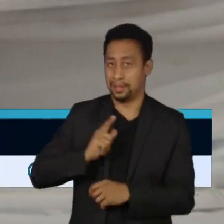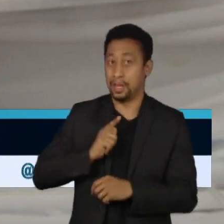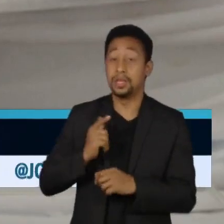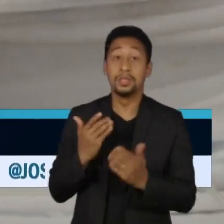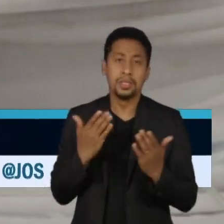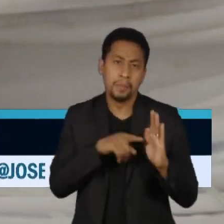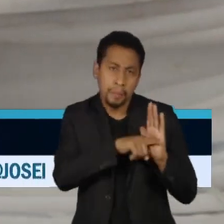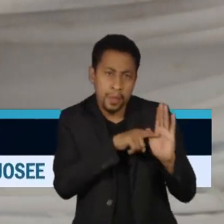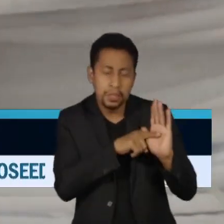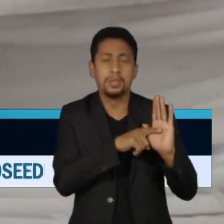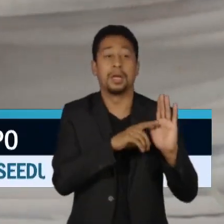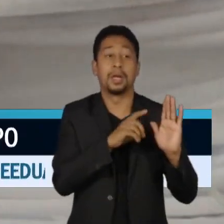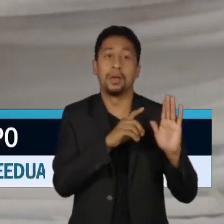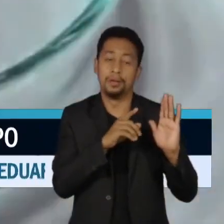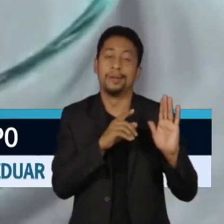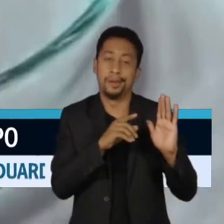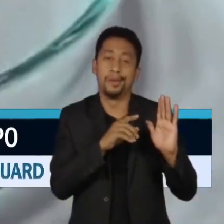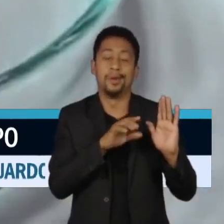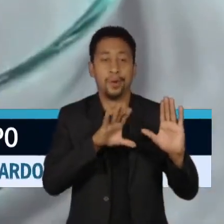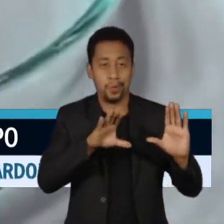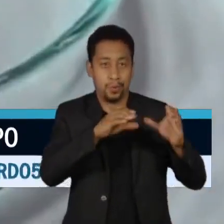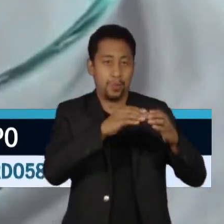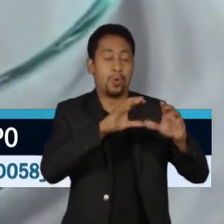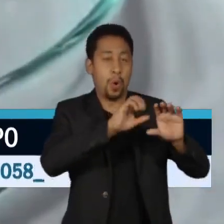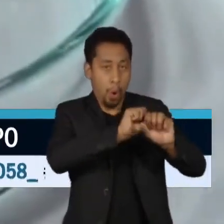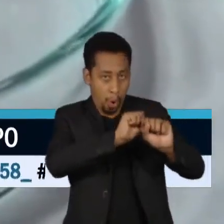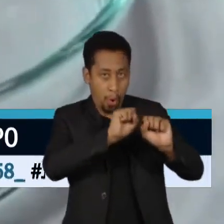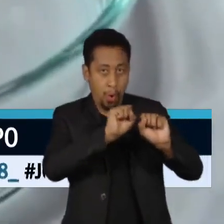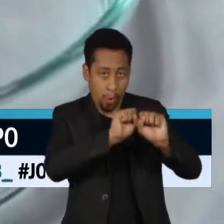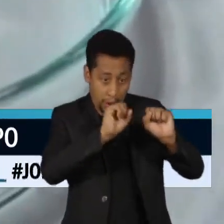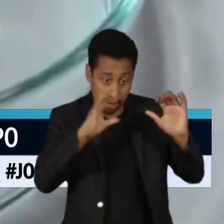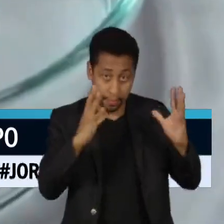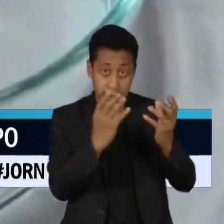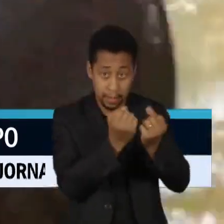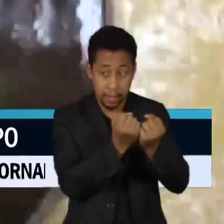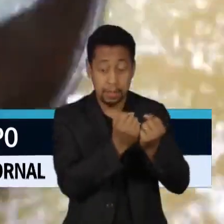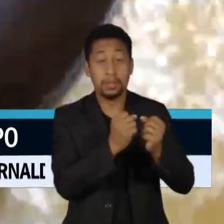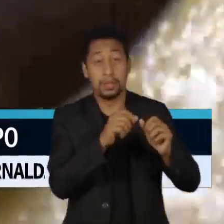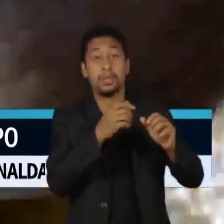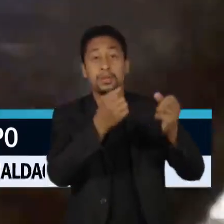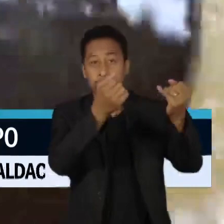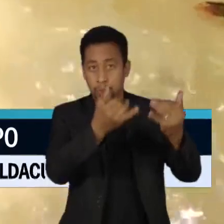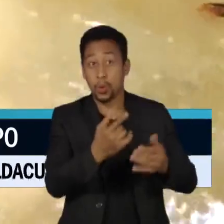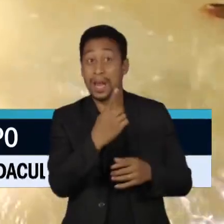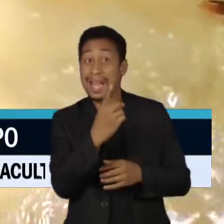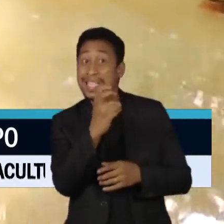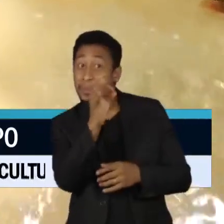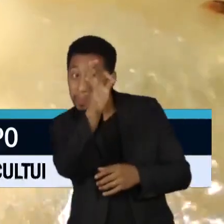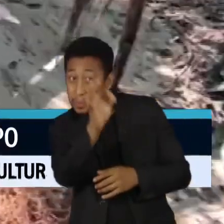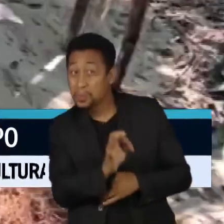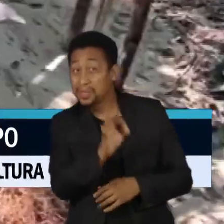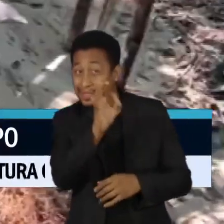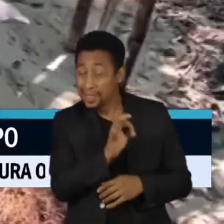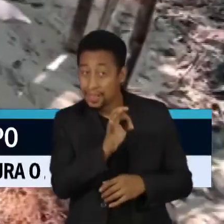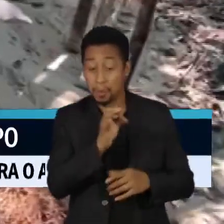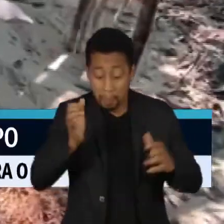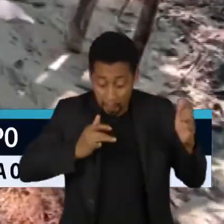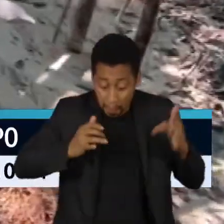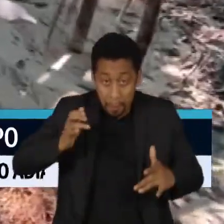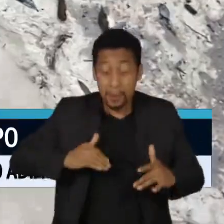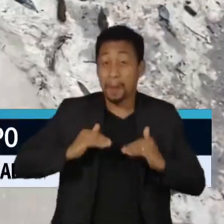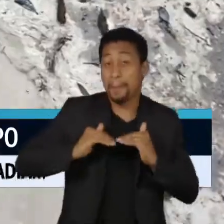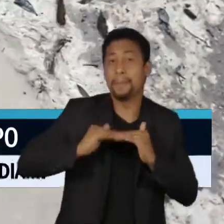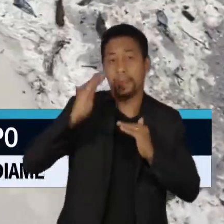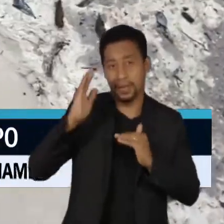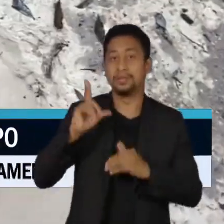tolerado pela Organização Mundial da Saúde. O mercúrio é um metal líquido altamente tóxico usado pelos garimpeiros no processo de extração do ouro.